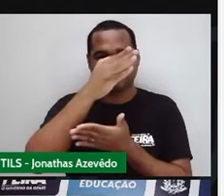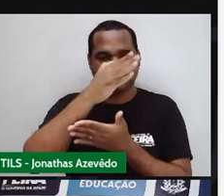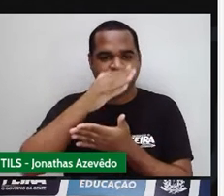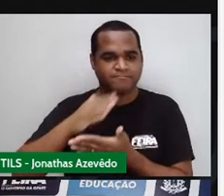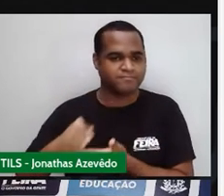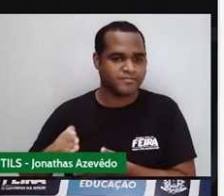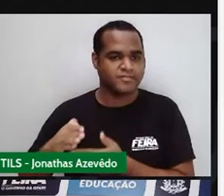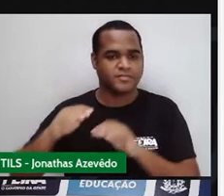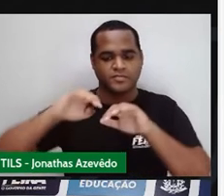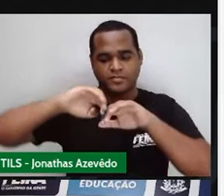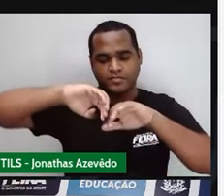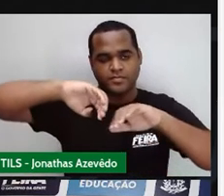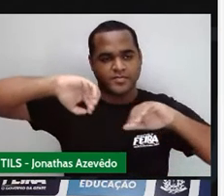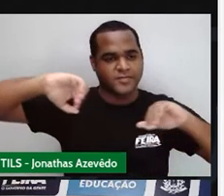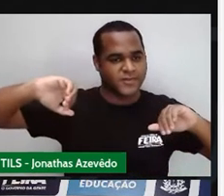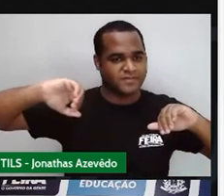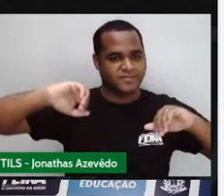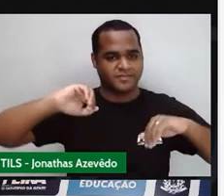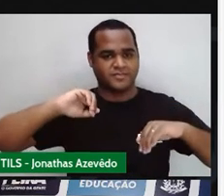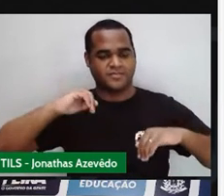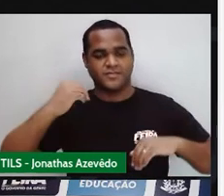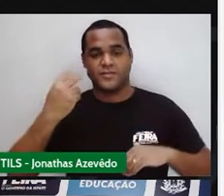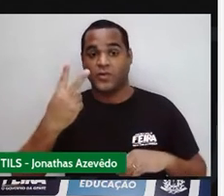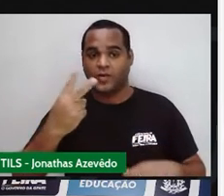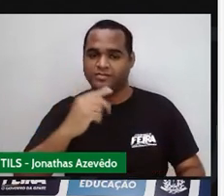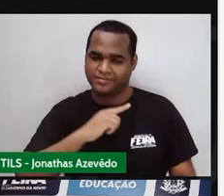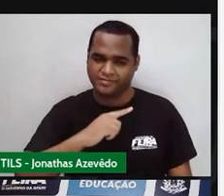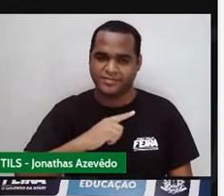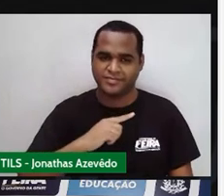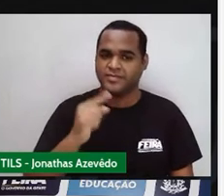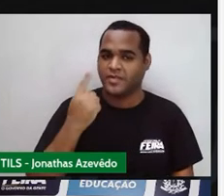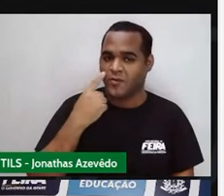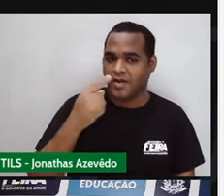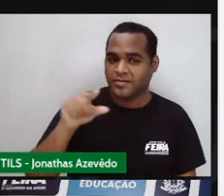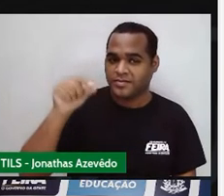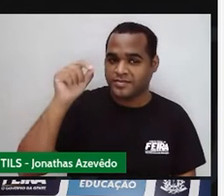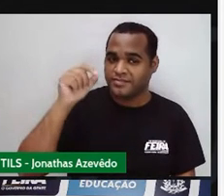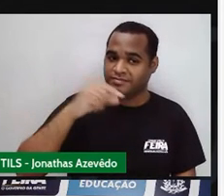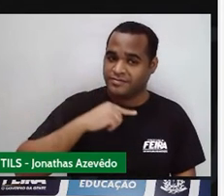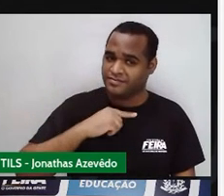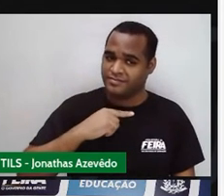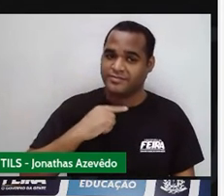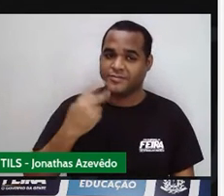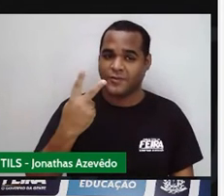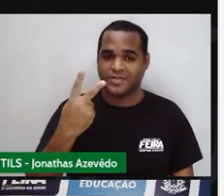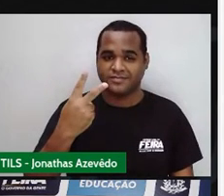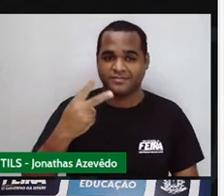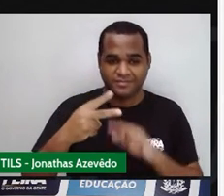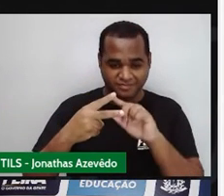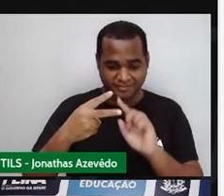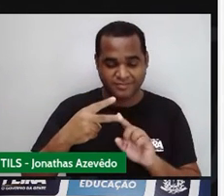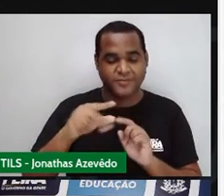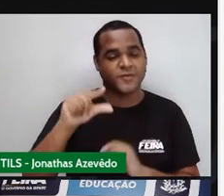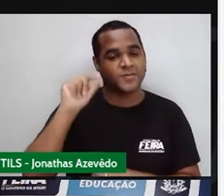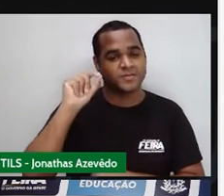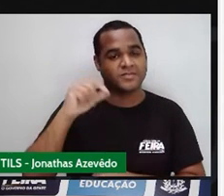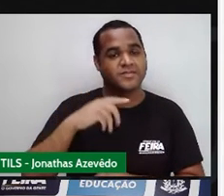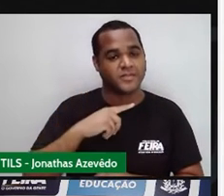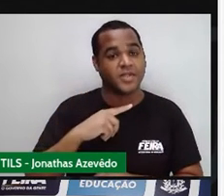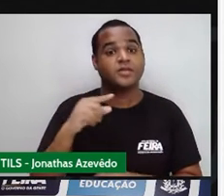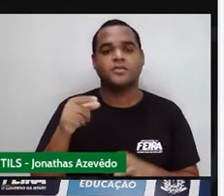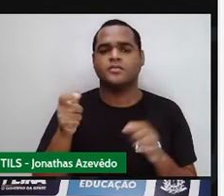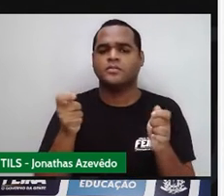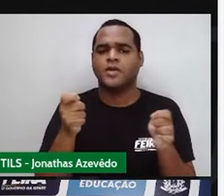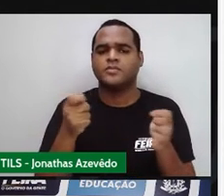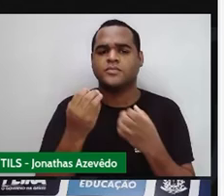em dois triângulos, tá? Então, a diagonal que eu vou escolher é essa. Vou ficar com esses dois triângulos aí, mas eu vou fazer o seguinte,